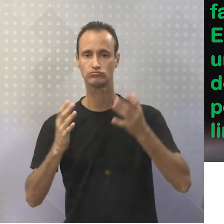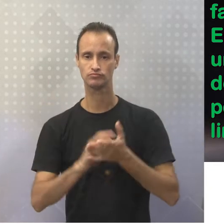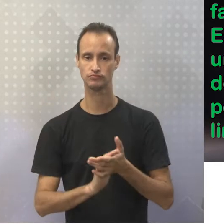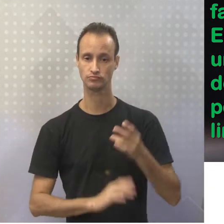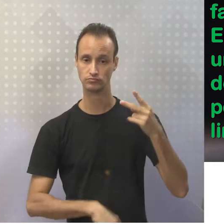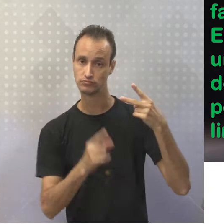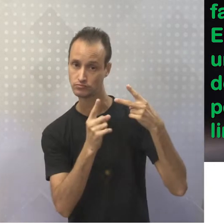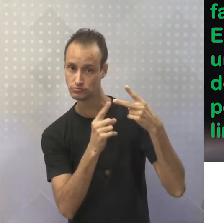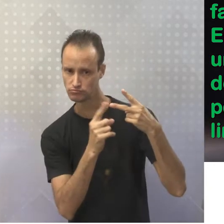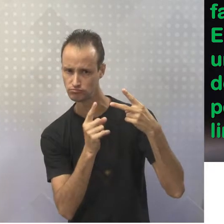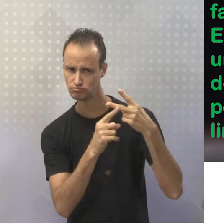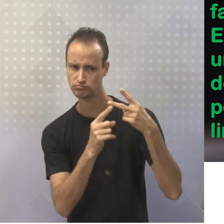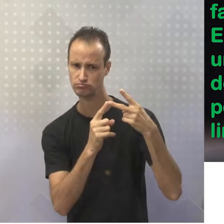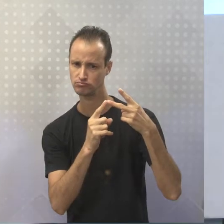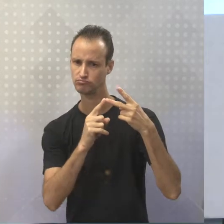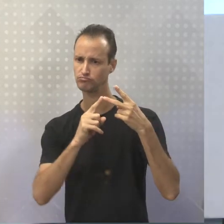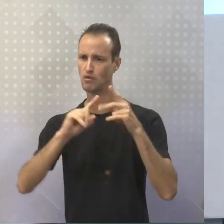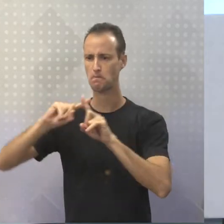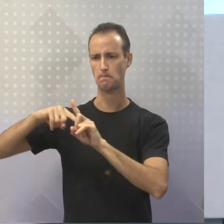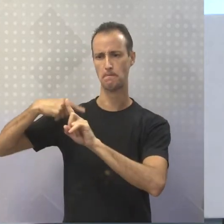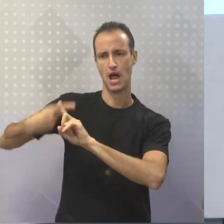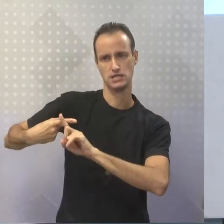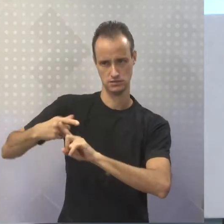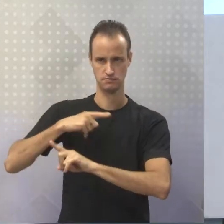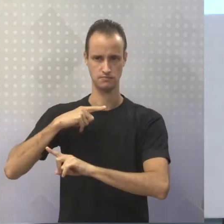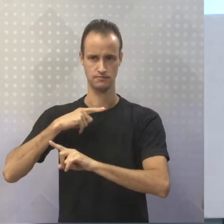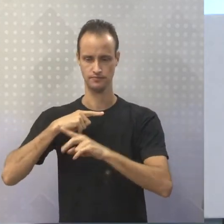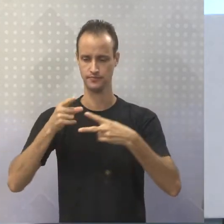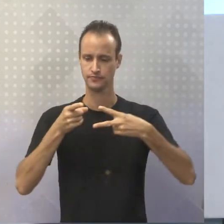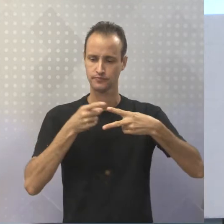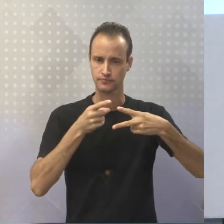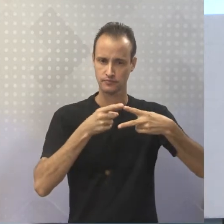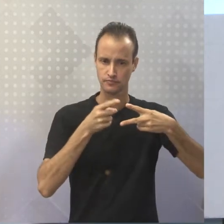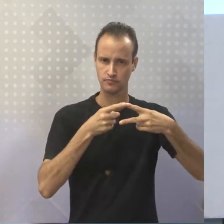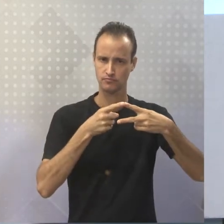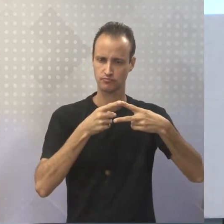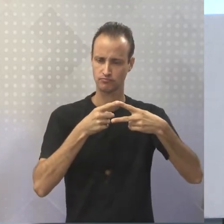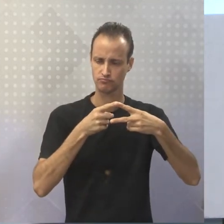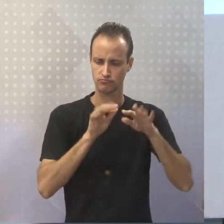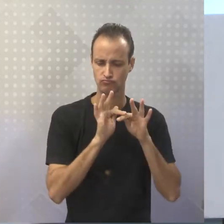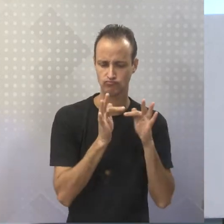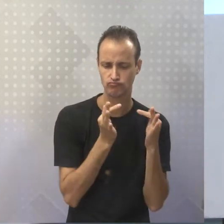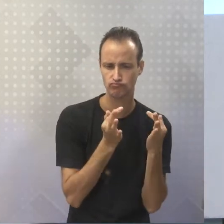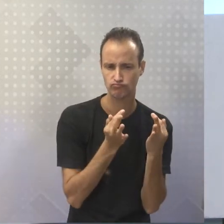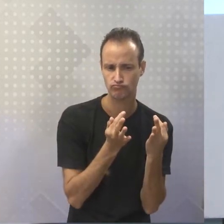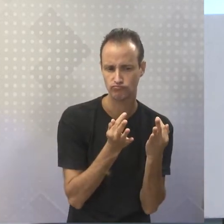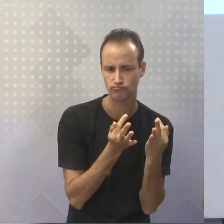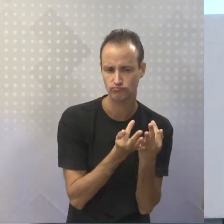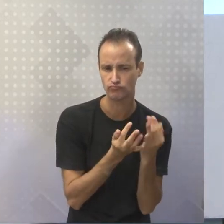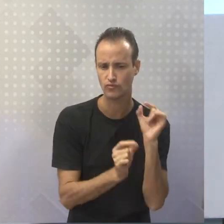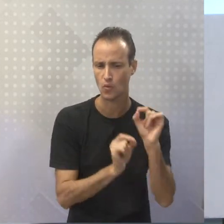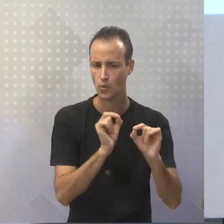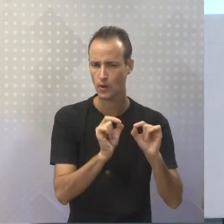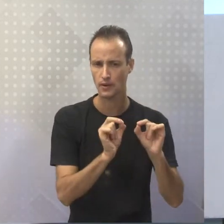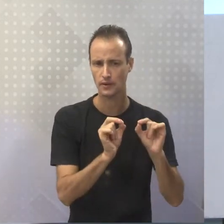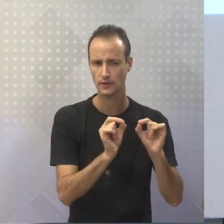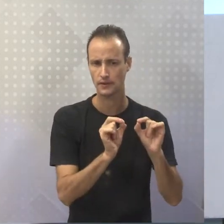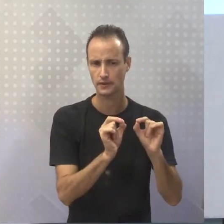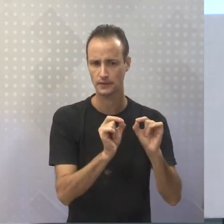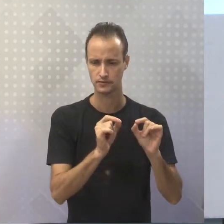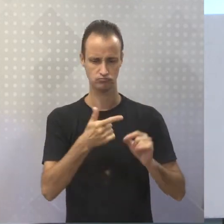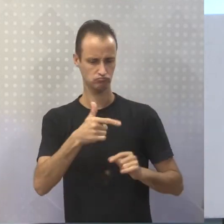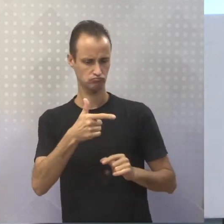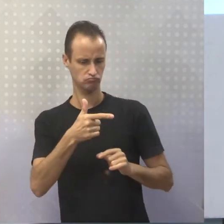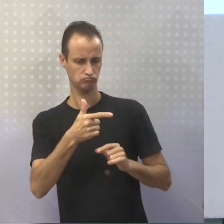algo a mais do que a notícia. A notícia vai ser algo mais imparcial, ou seja, não vai ter aquele